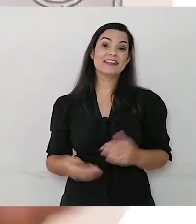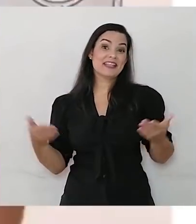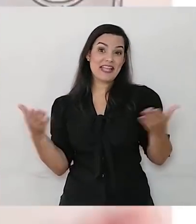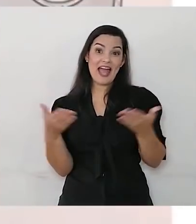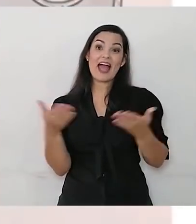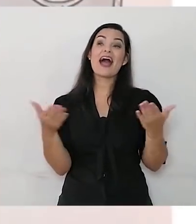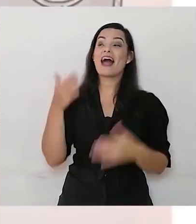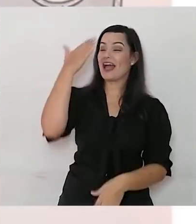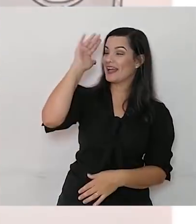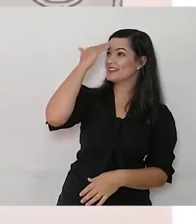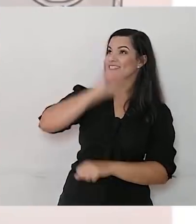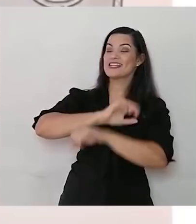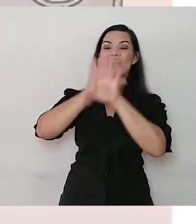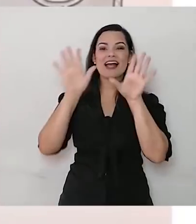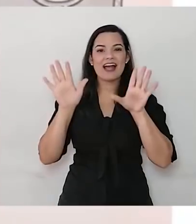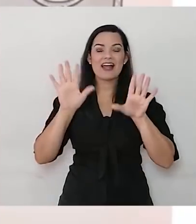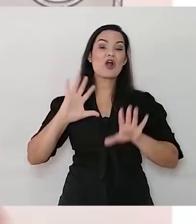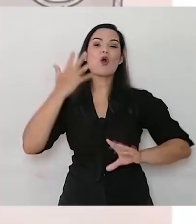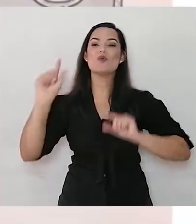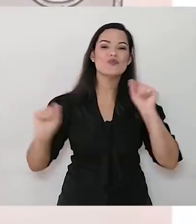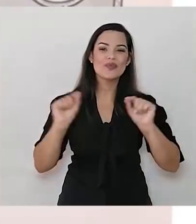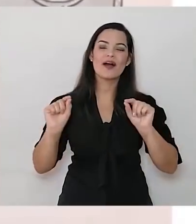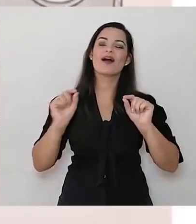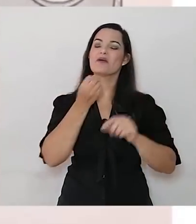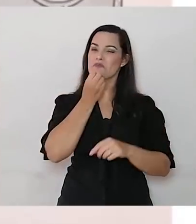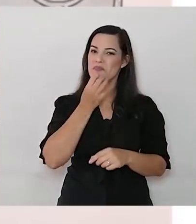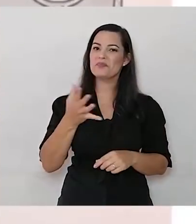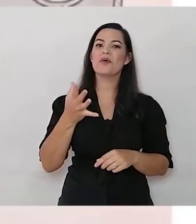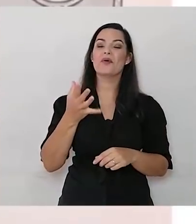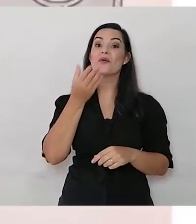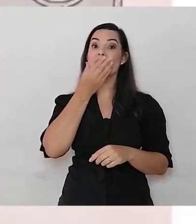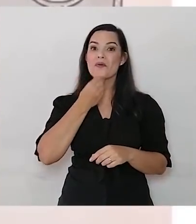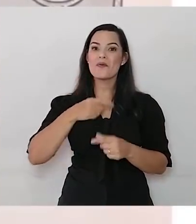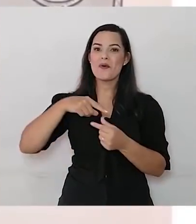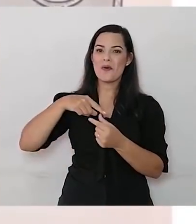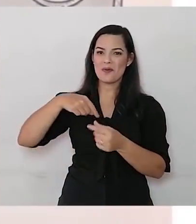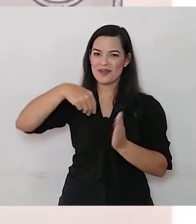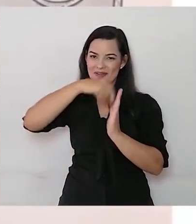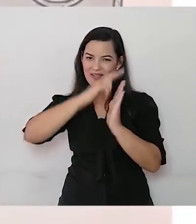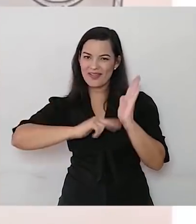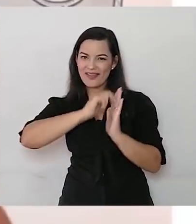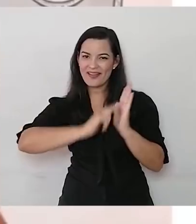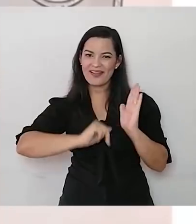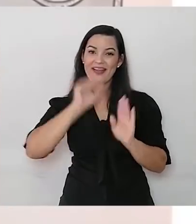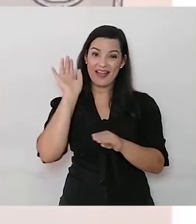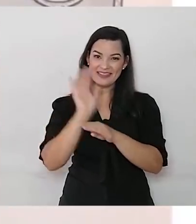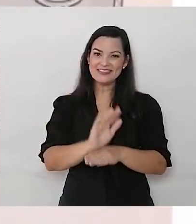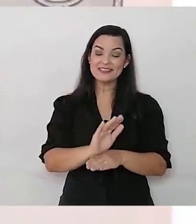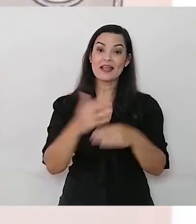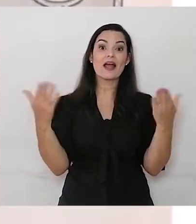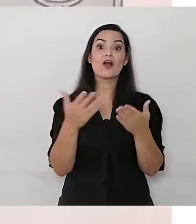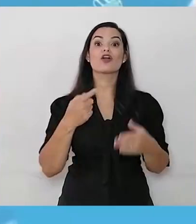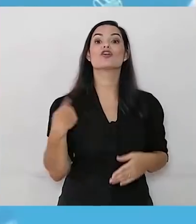Agora eu entendi o que aconteceu com elas. Ainda bem que o pintor ajudou. Bom, agora nós seremos